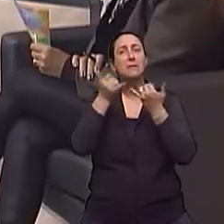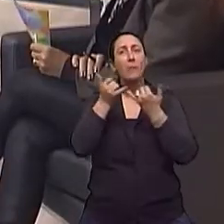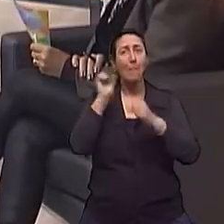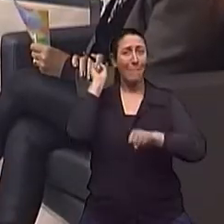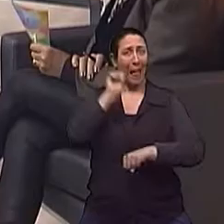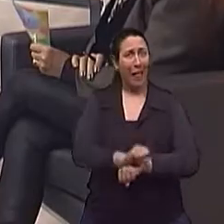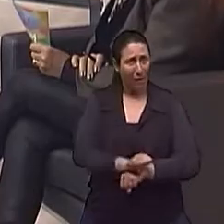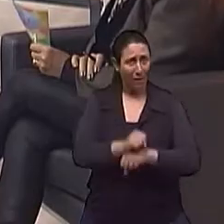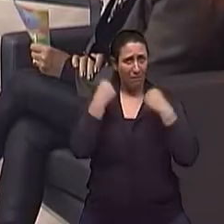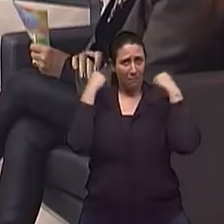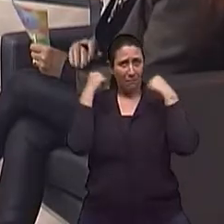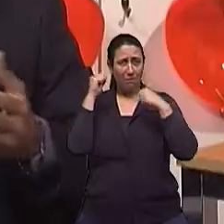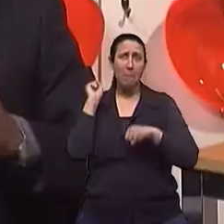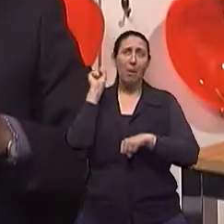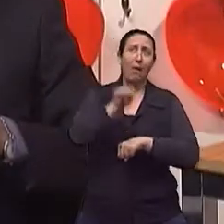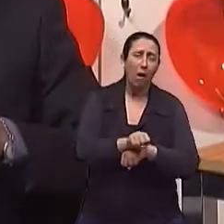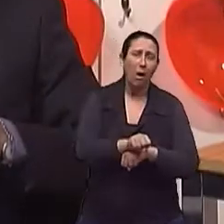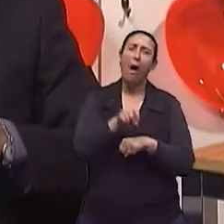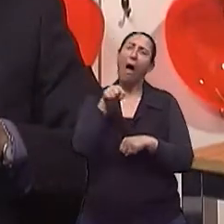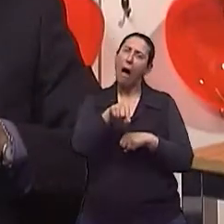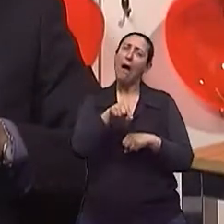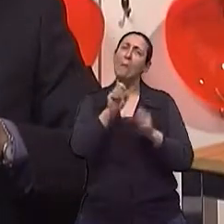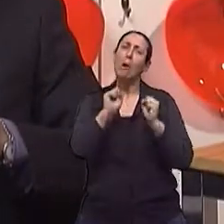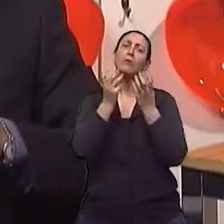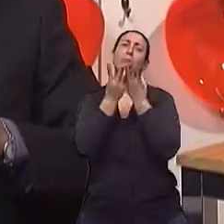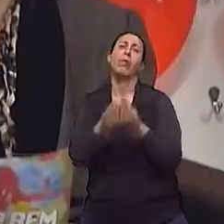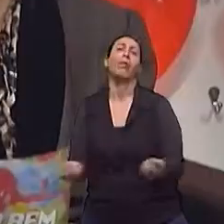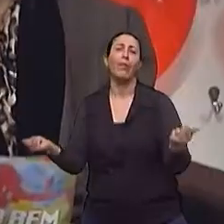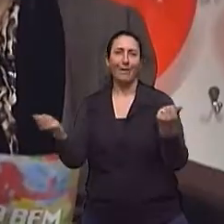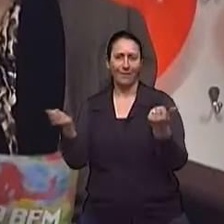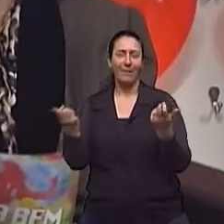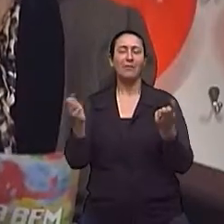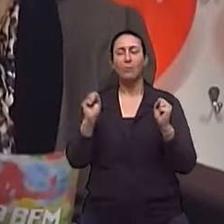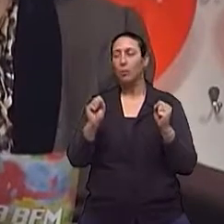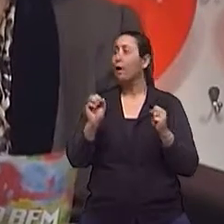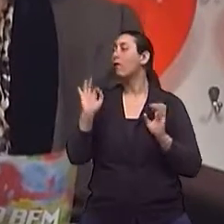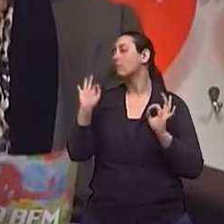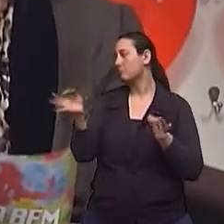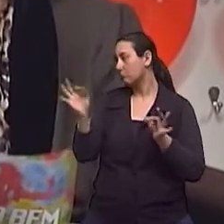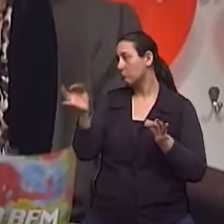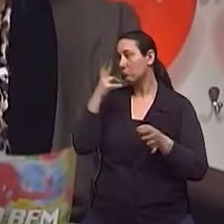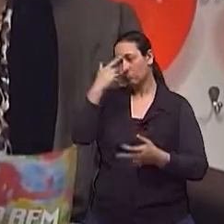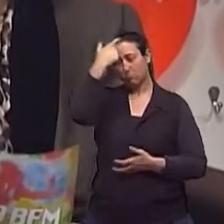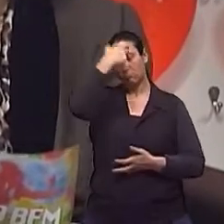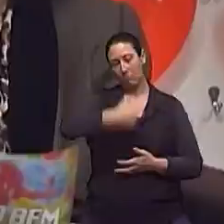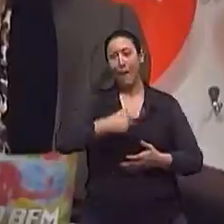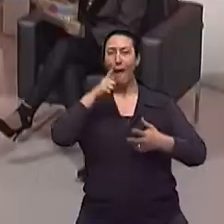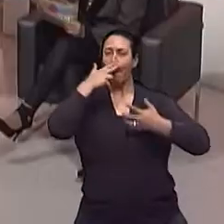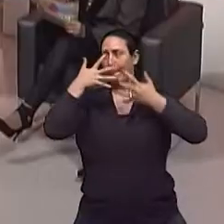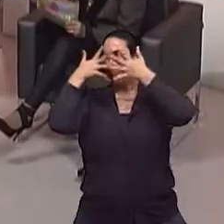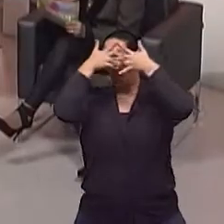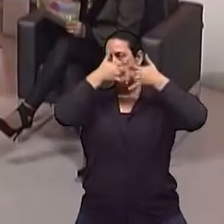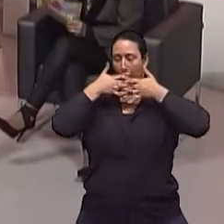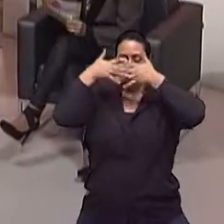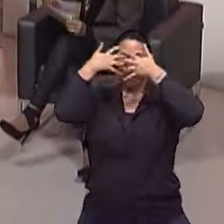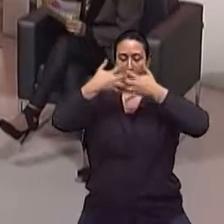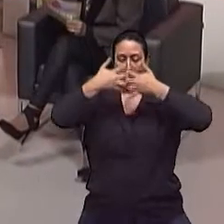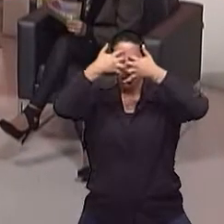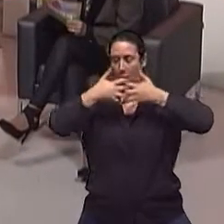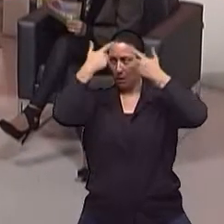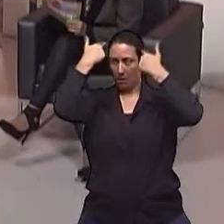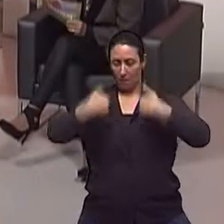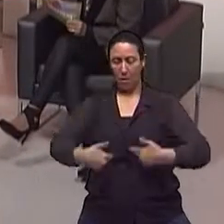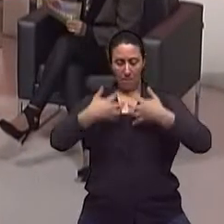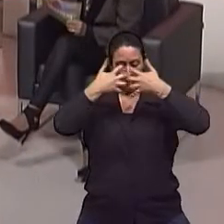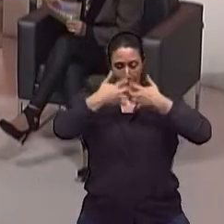fazer atividade física, parar de fazer exercícios. Ou seja, isto aqui é uma máquina que precisa de movimento. Isto já está posto?